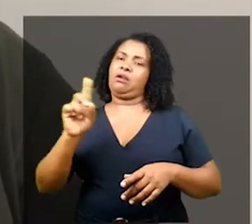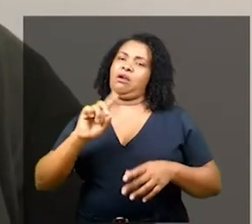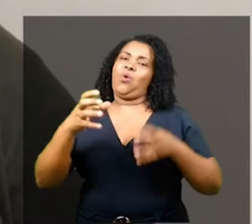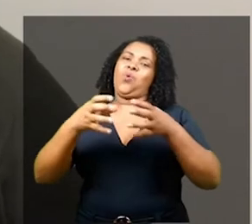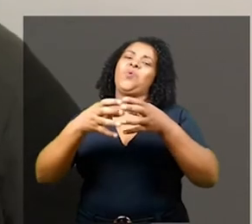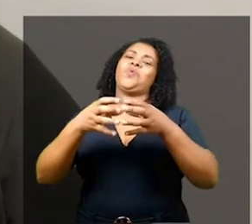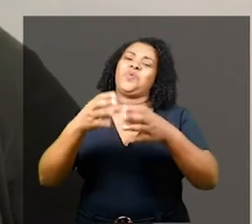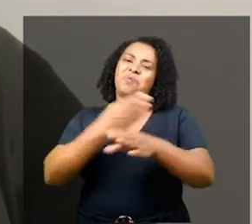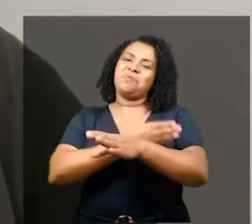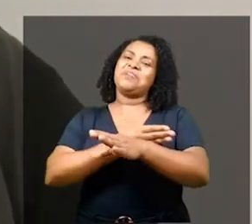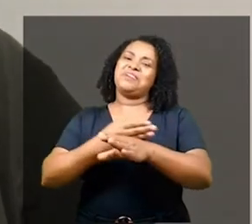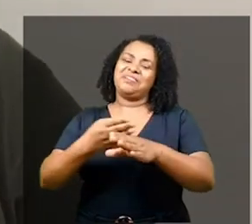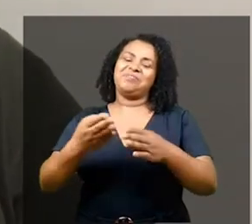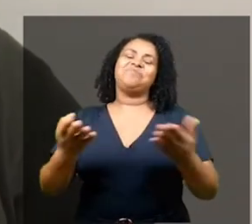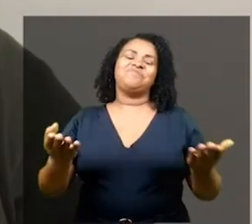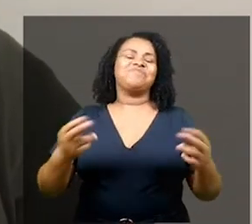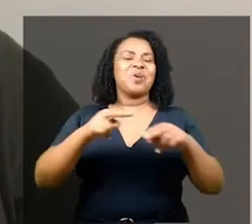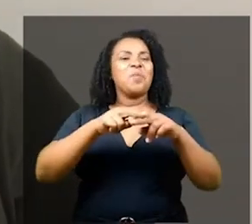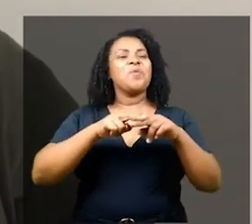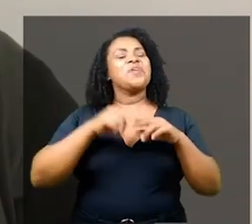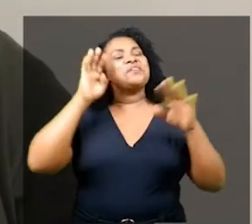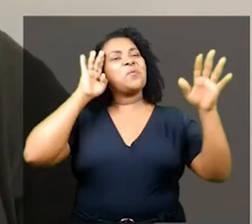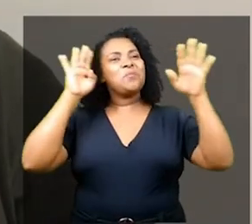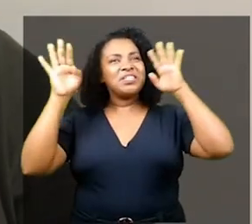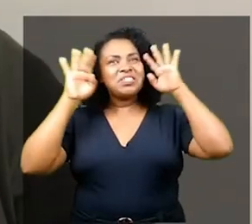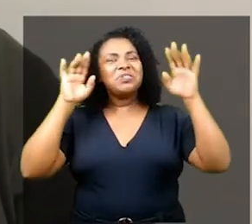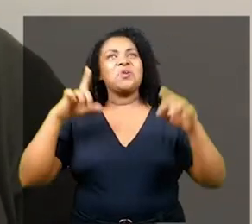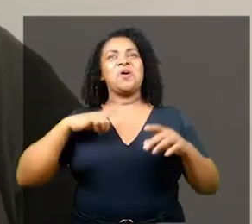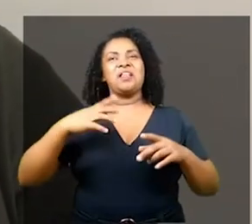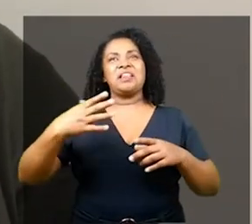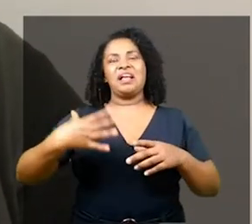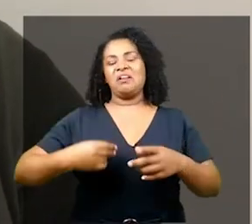É aí então que eu chego em legado e ancestralidade.